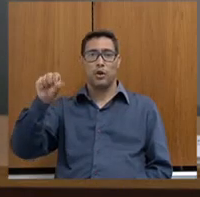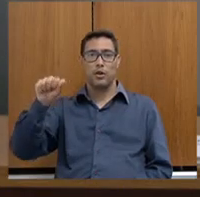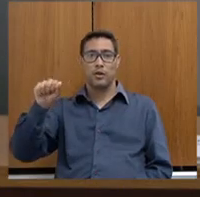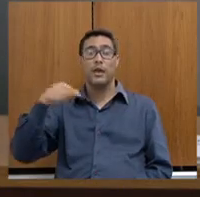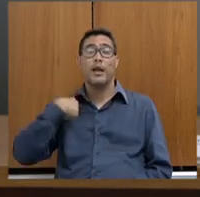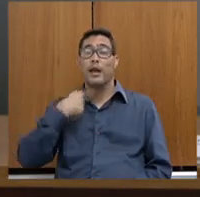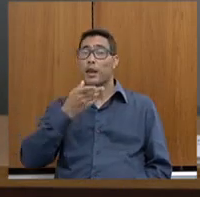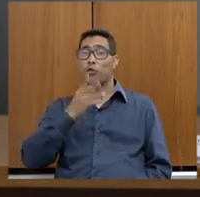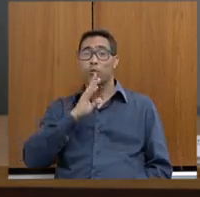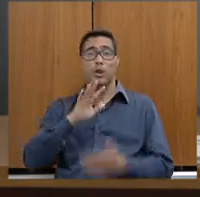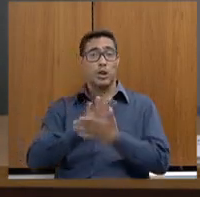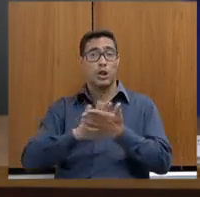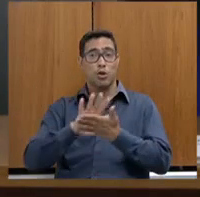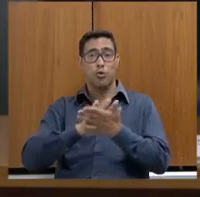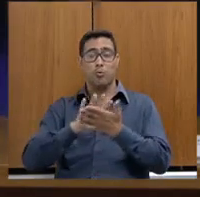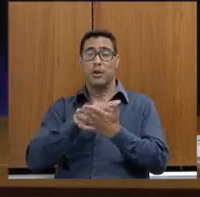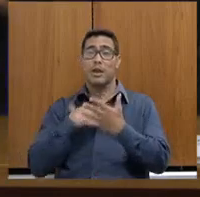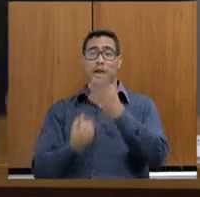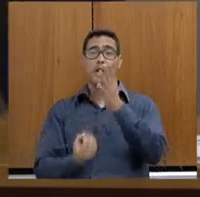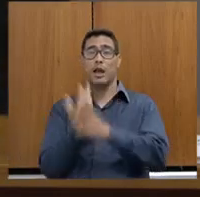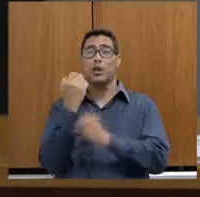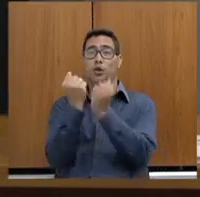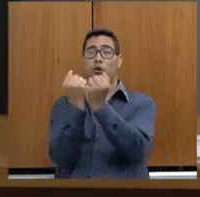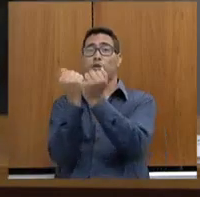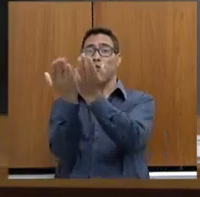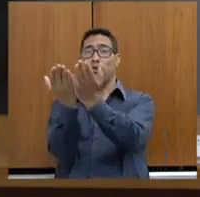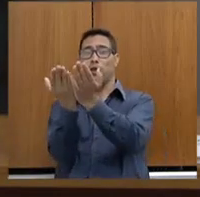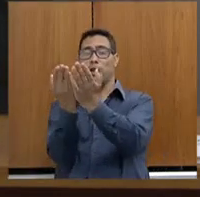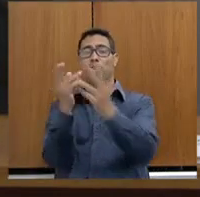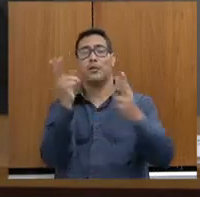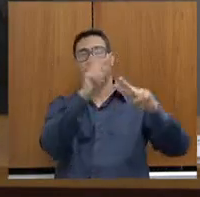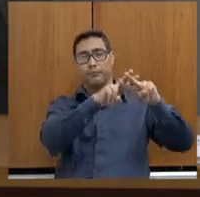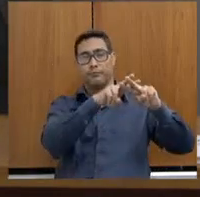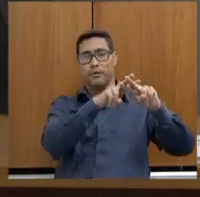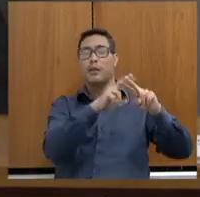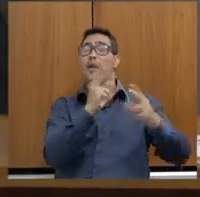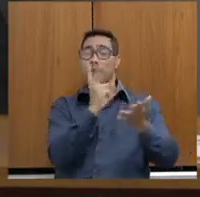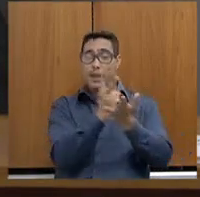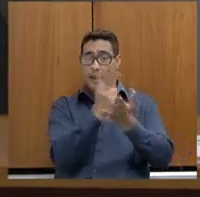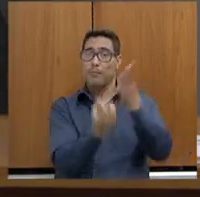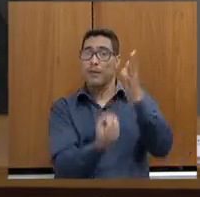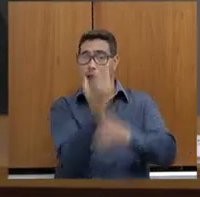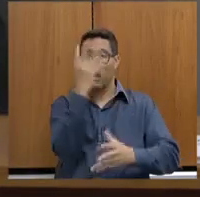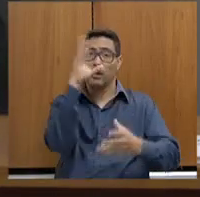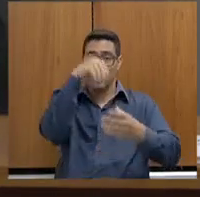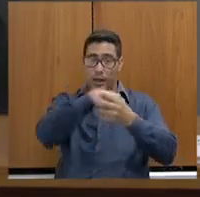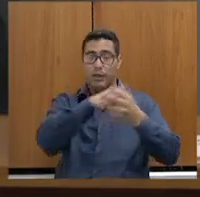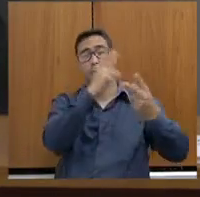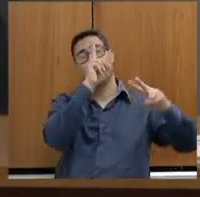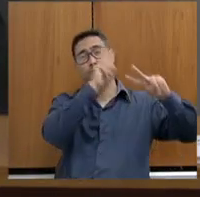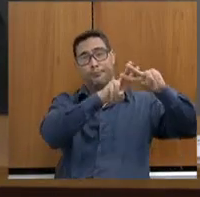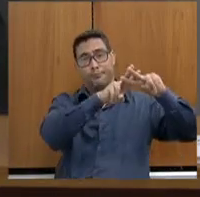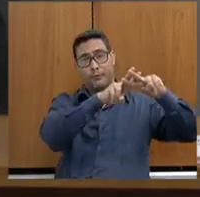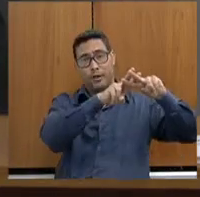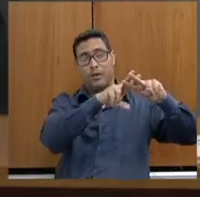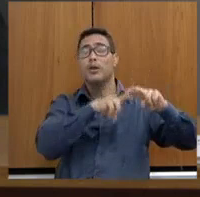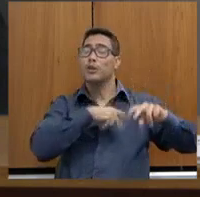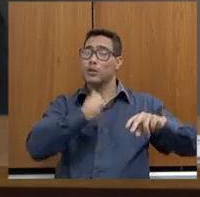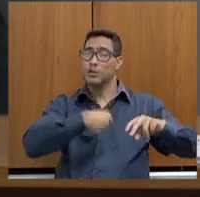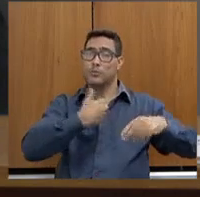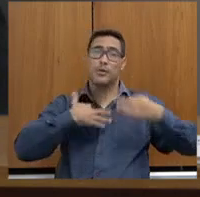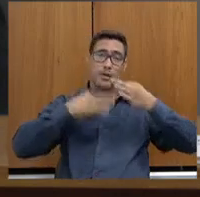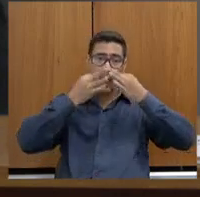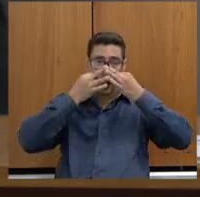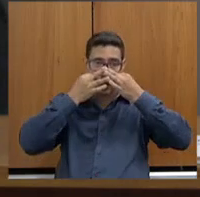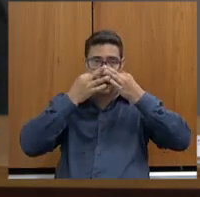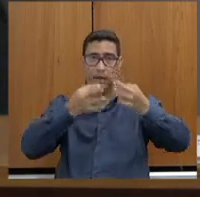criada fora do sistema profissional. Todas elas foram criadas dentro do sistema profissional. Então, merece uma atenção muito especial, principalmente